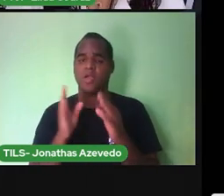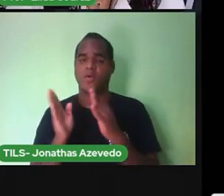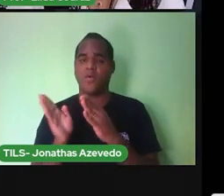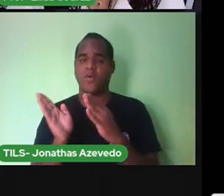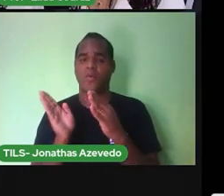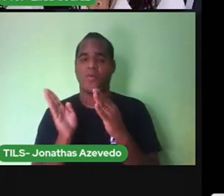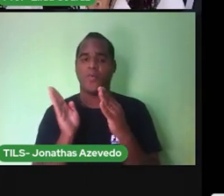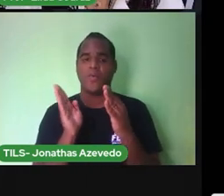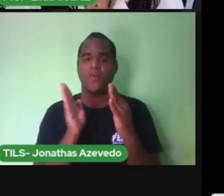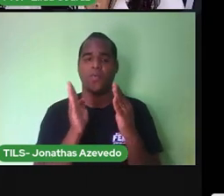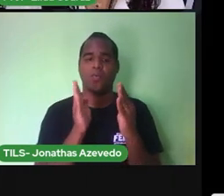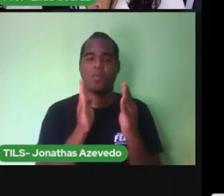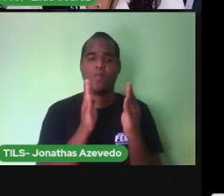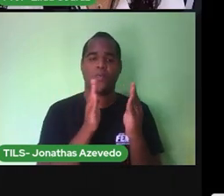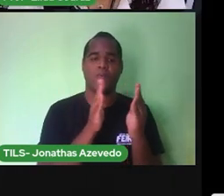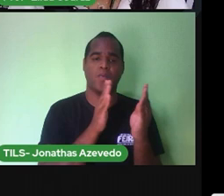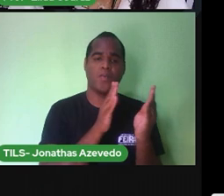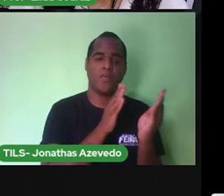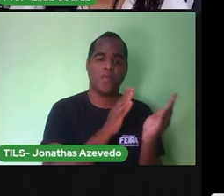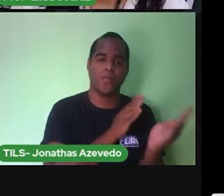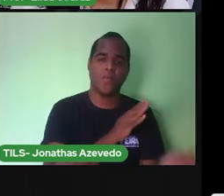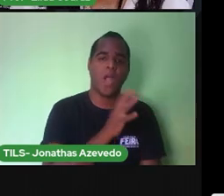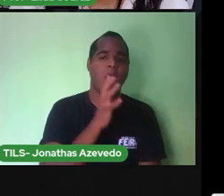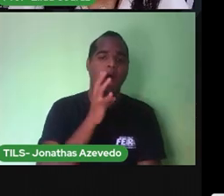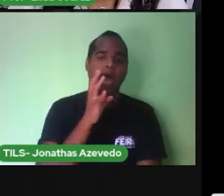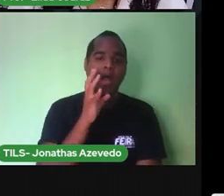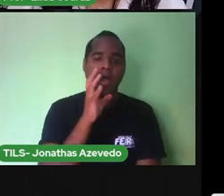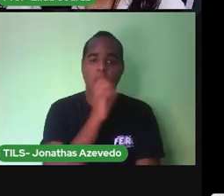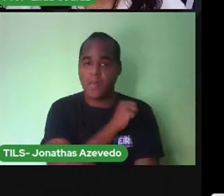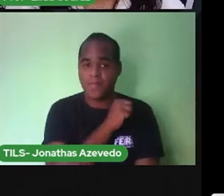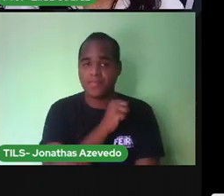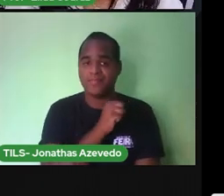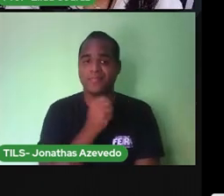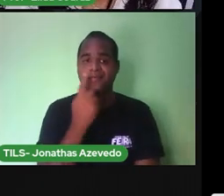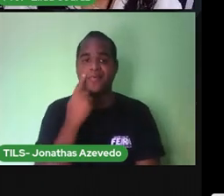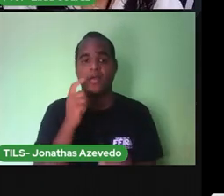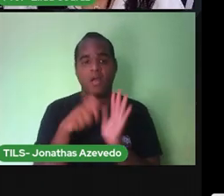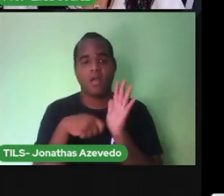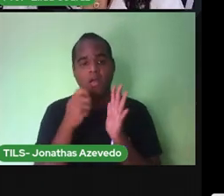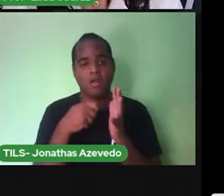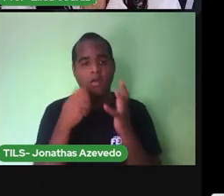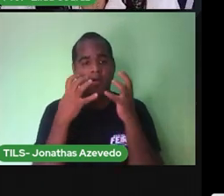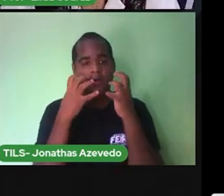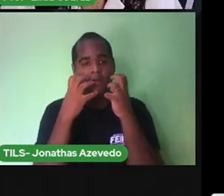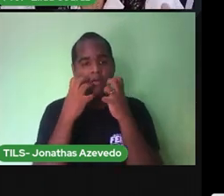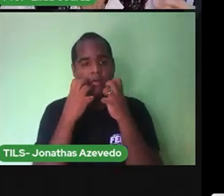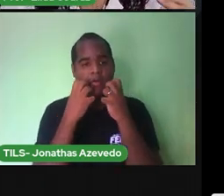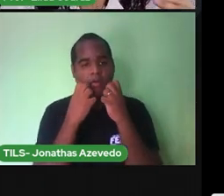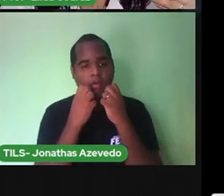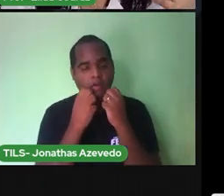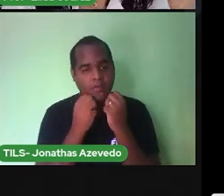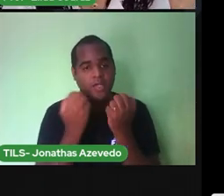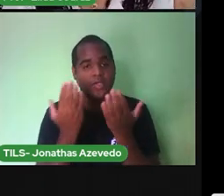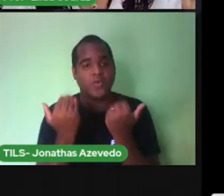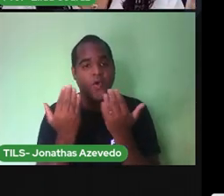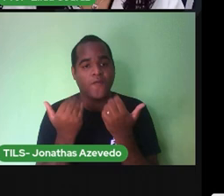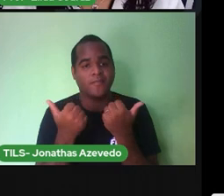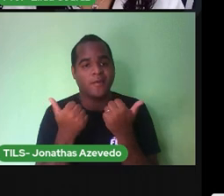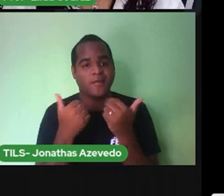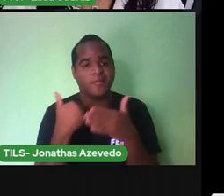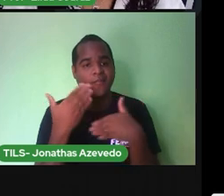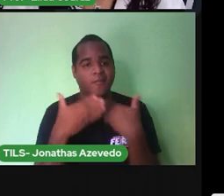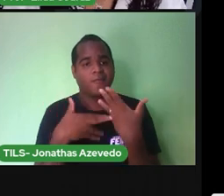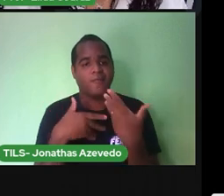em segundos diante de uma câmera, mostrando que de jovens até